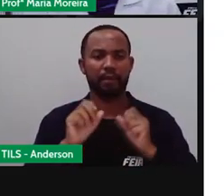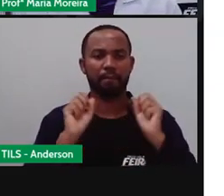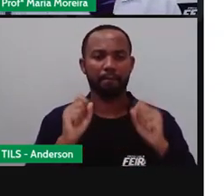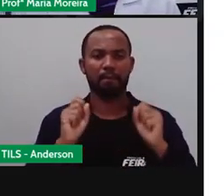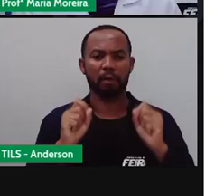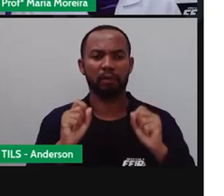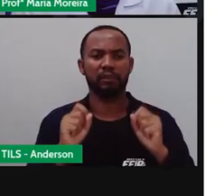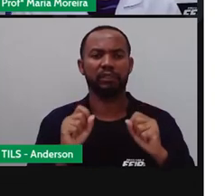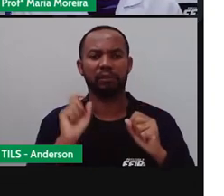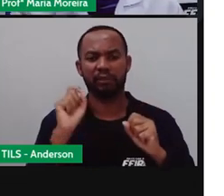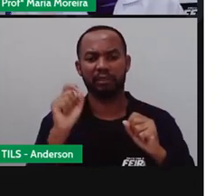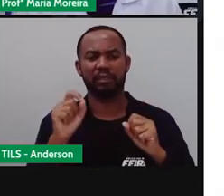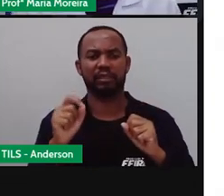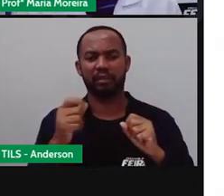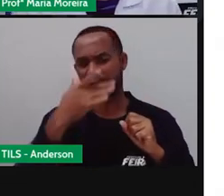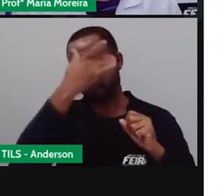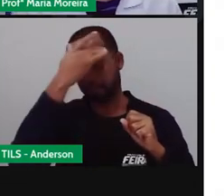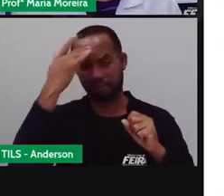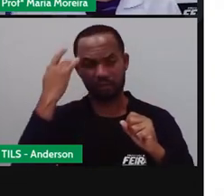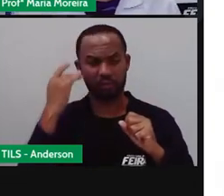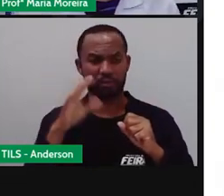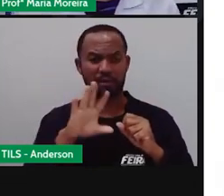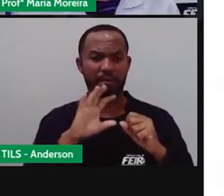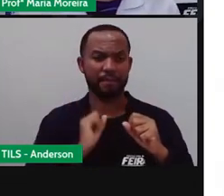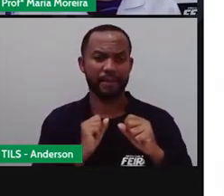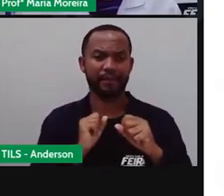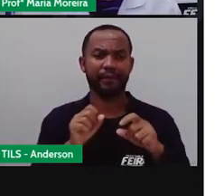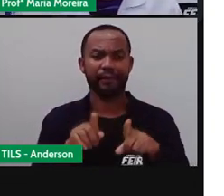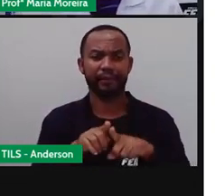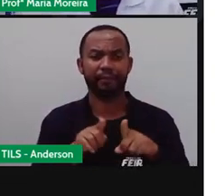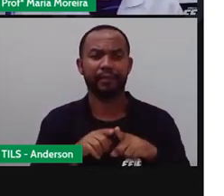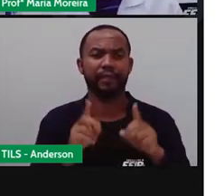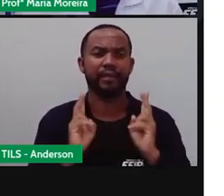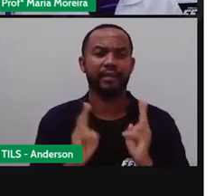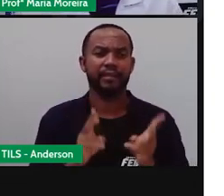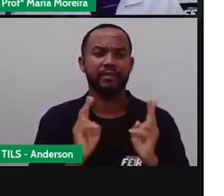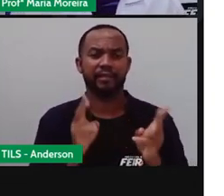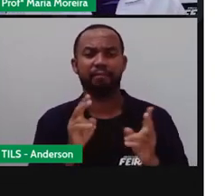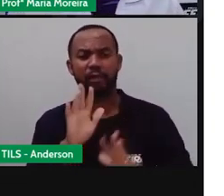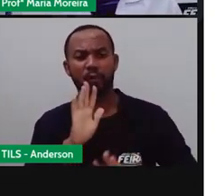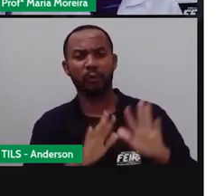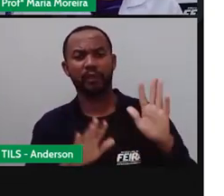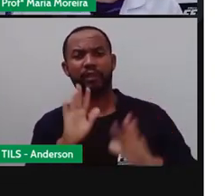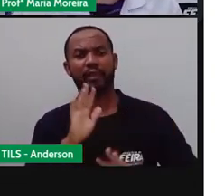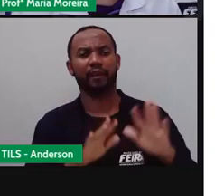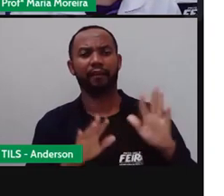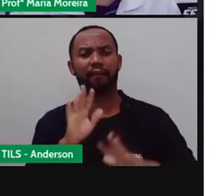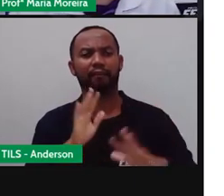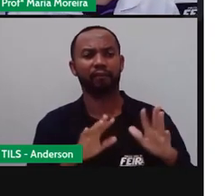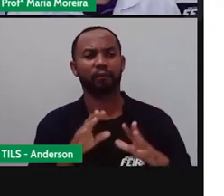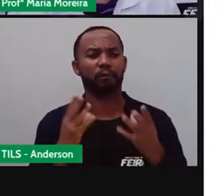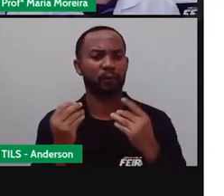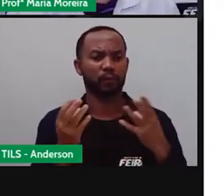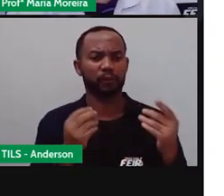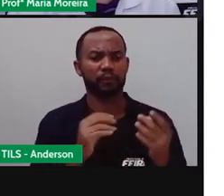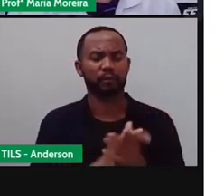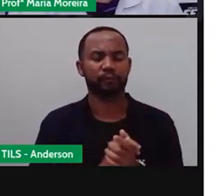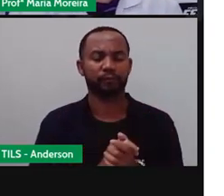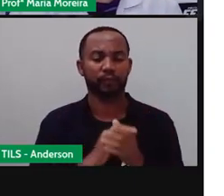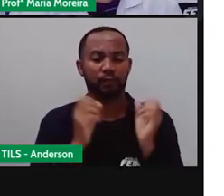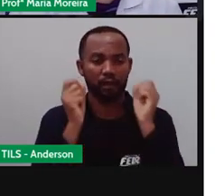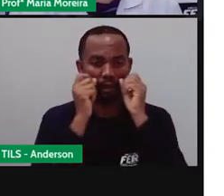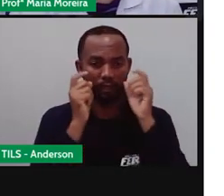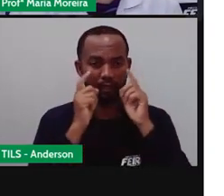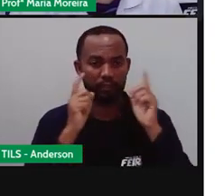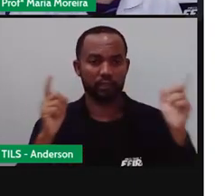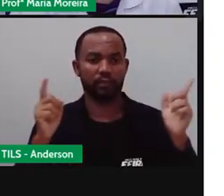chegar aí desses animais até a gente, certo? Então a gente precisa ter sempre muito cuidado e redobrar a nossa atenção,